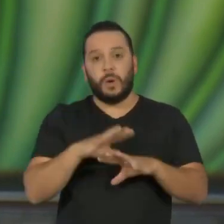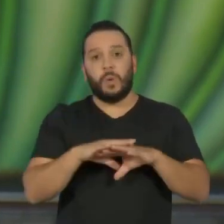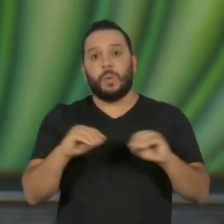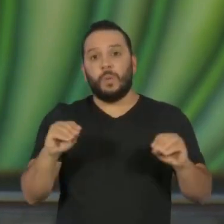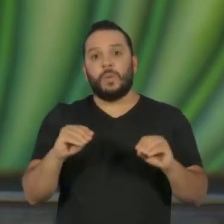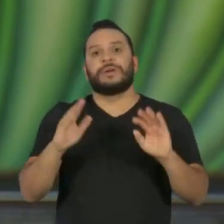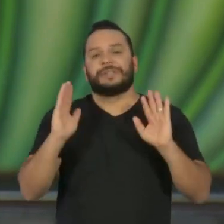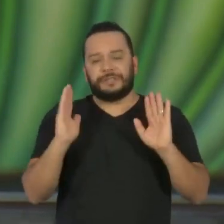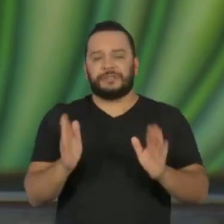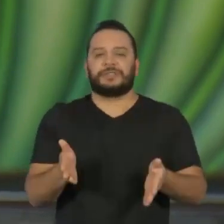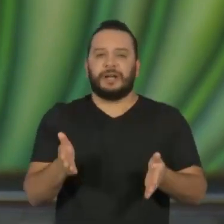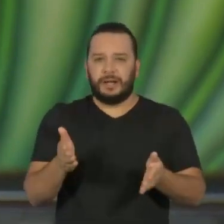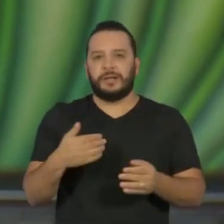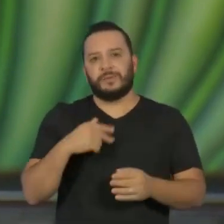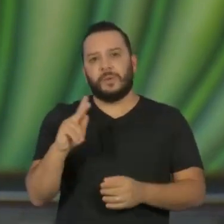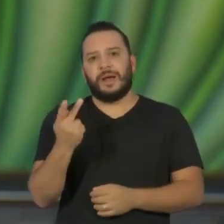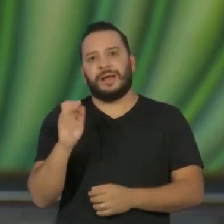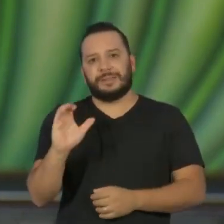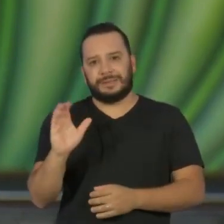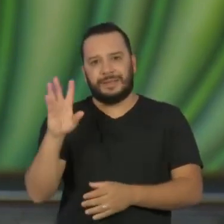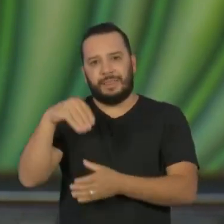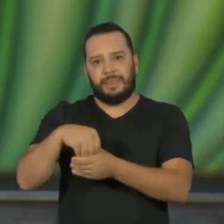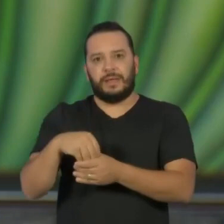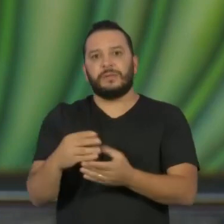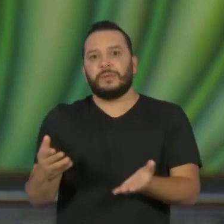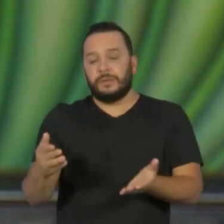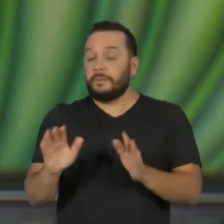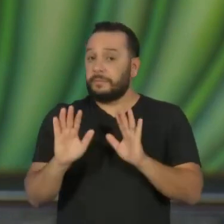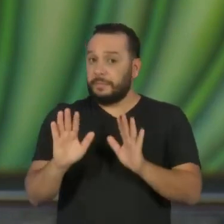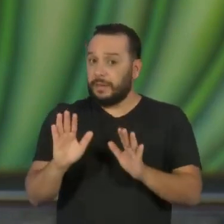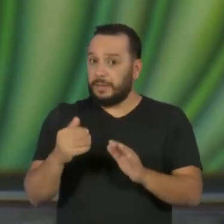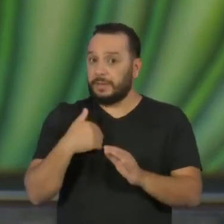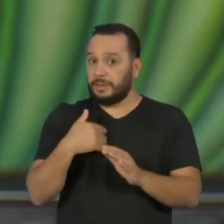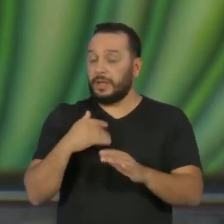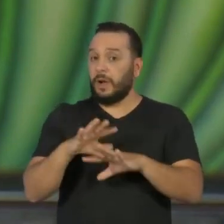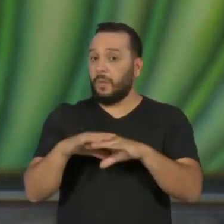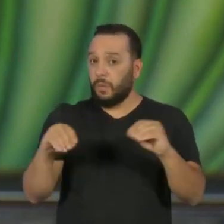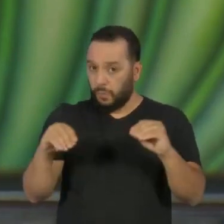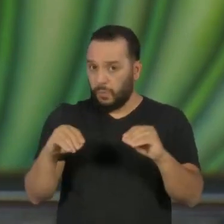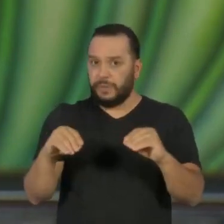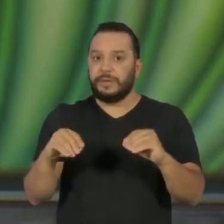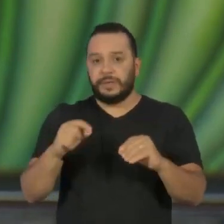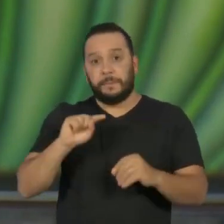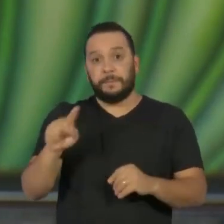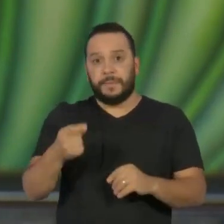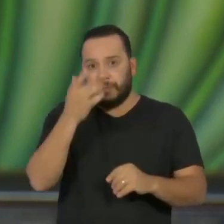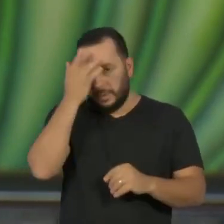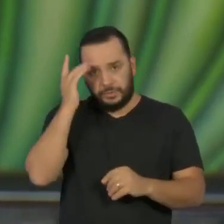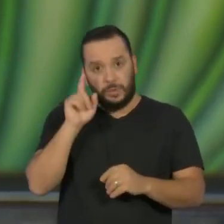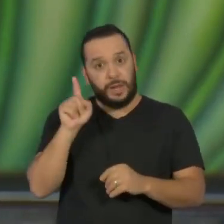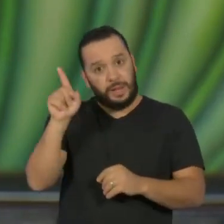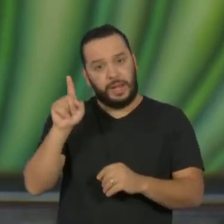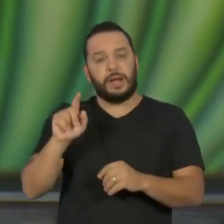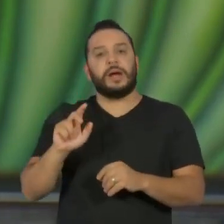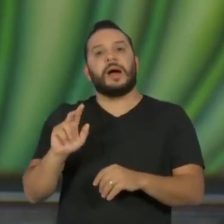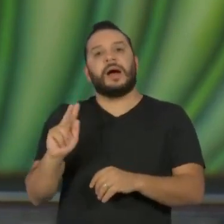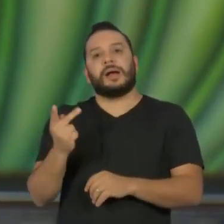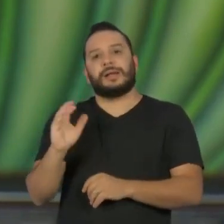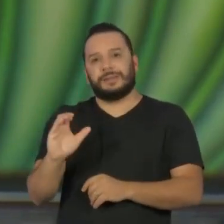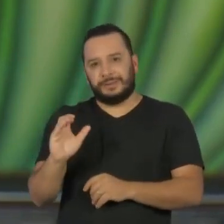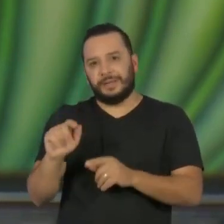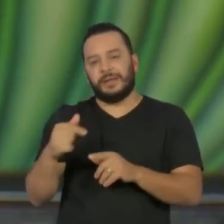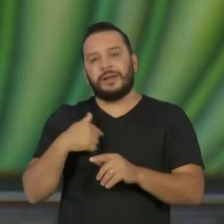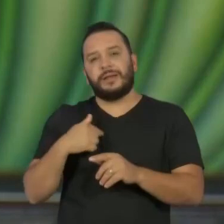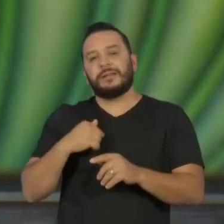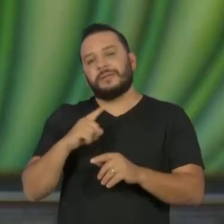-19 no HC. Mas a alta ou a cura dessas mil pessoas lá no HC foi uma